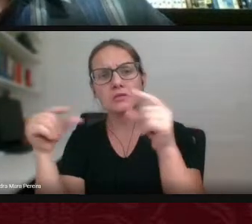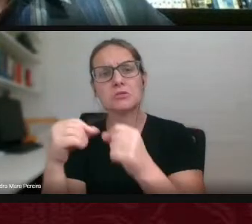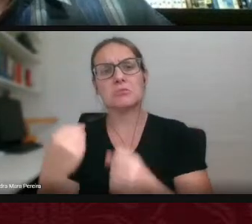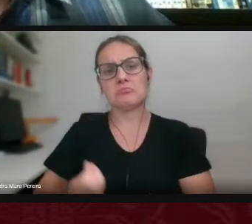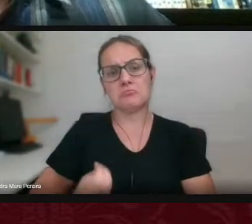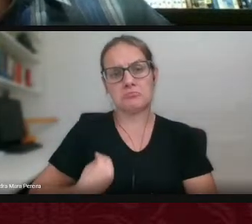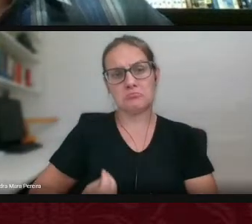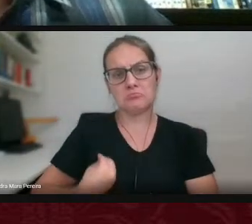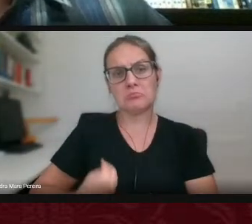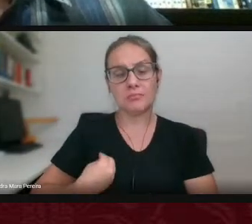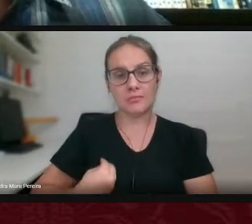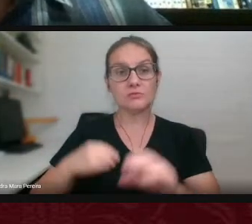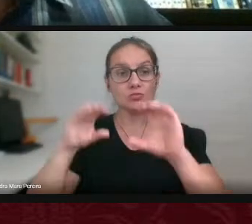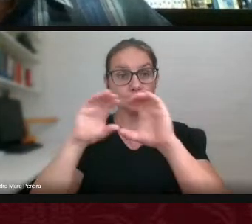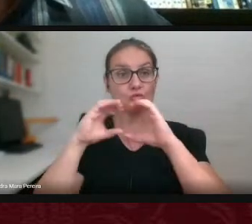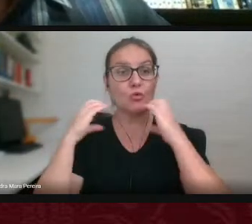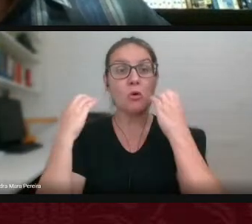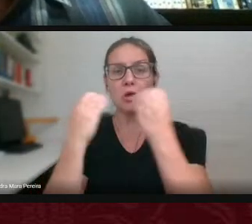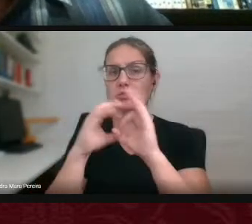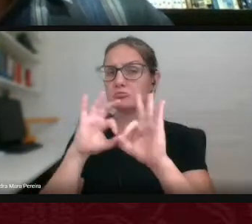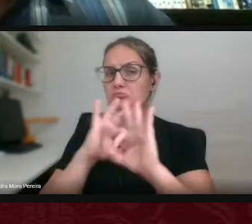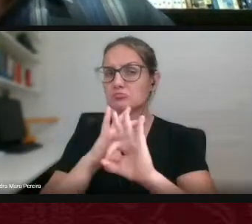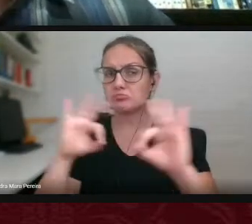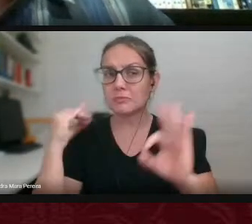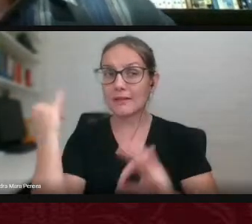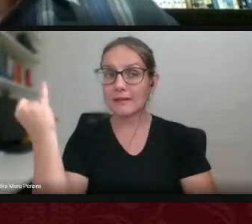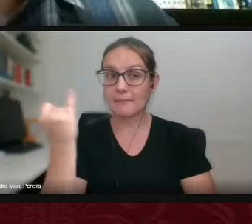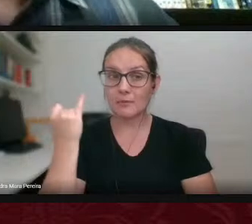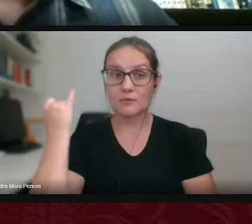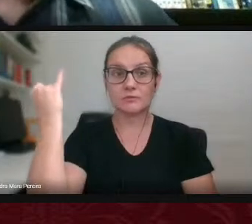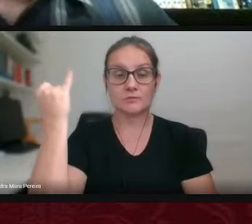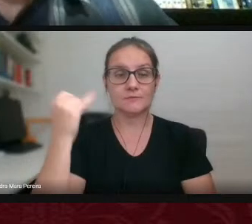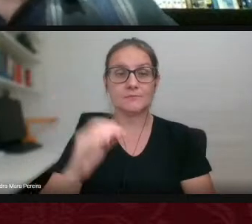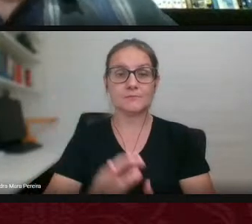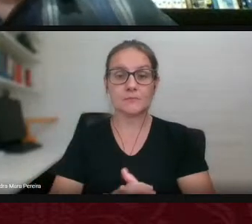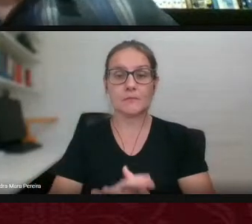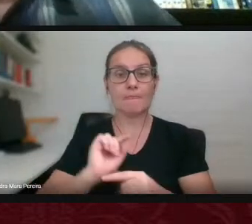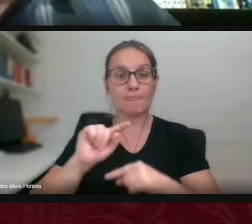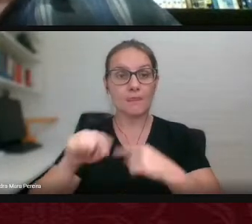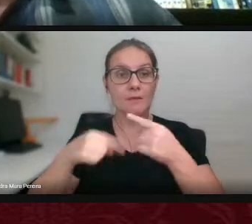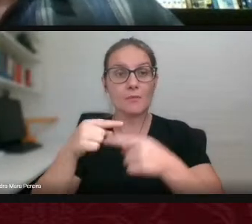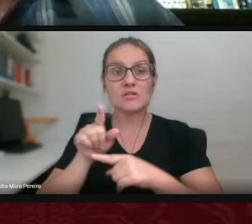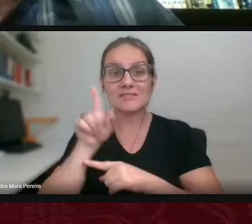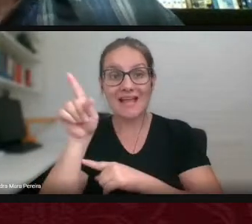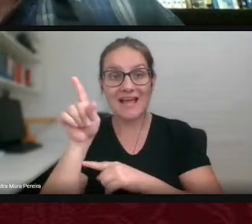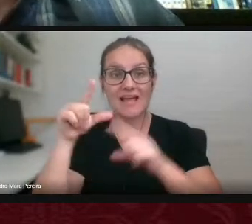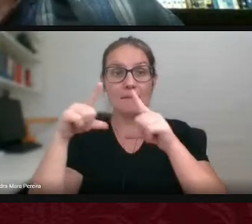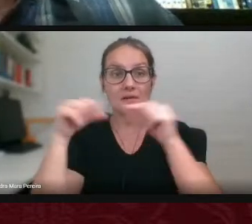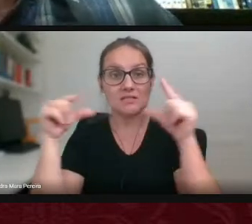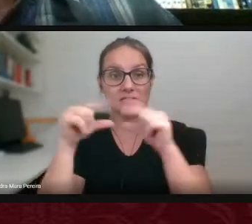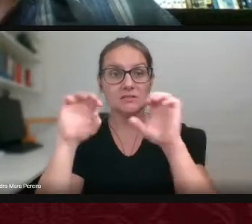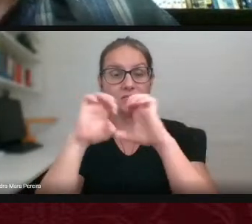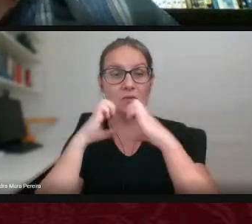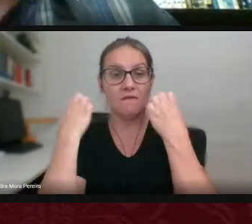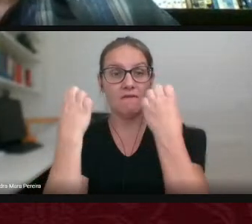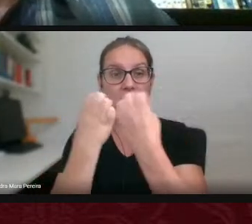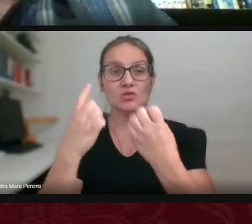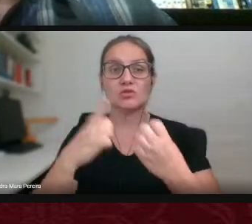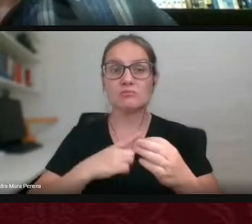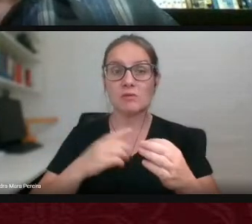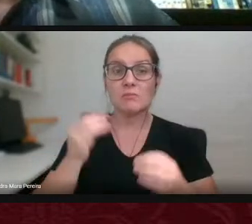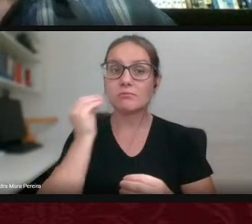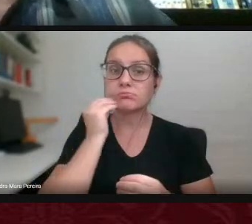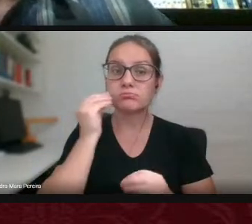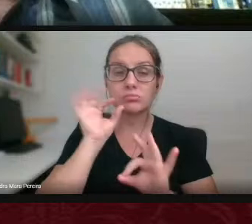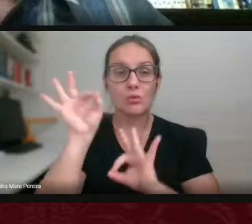participando desse evento importante. Depois nesse evento lá em Brasília nós tivemos a oportunidade de organizar